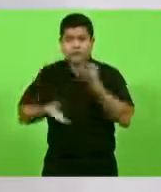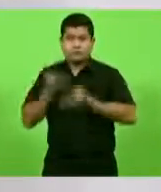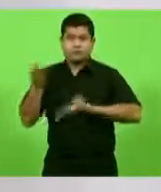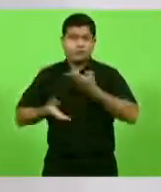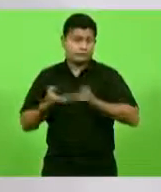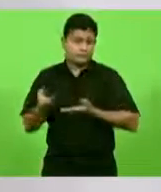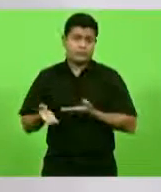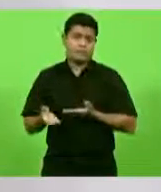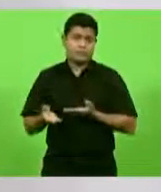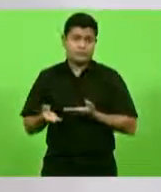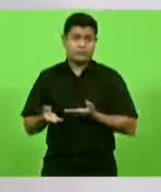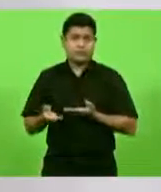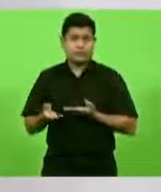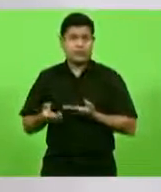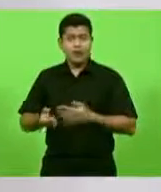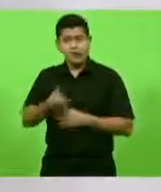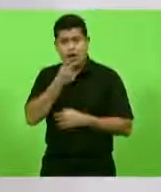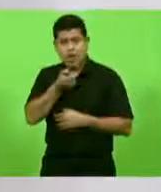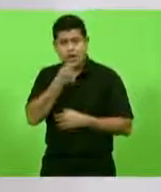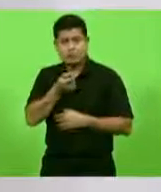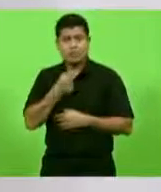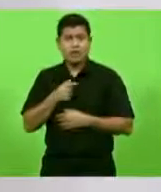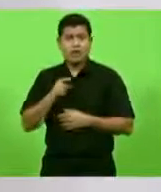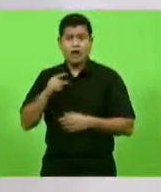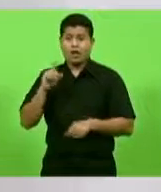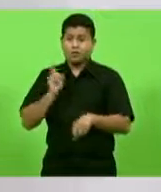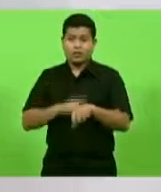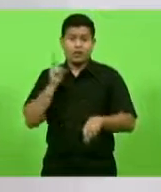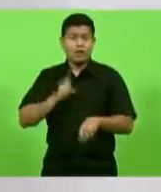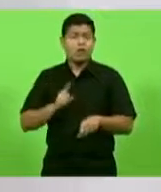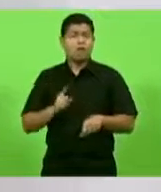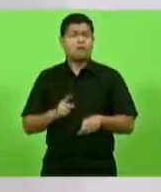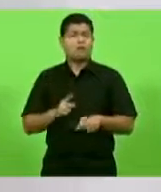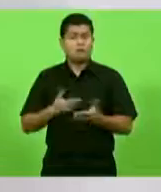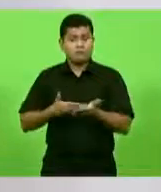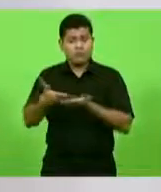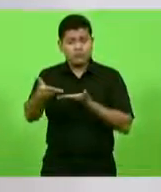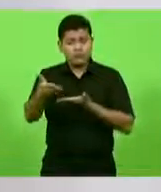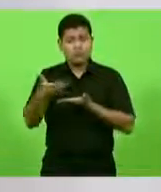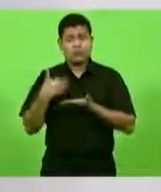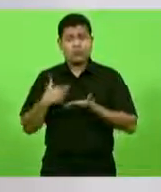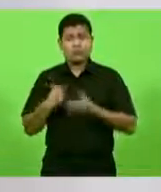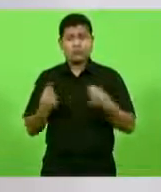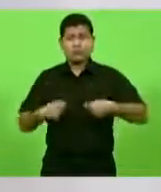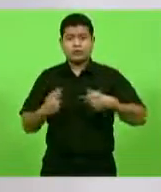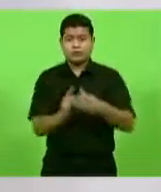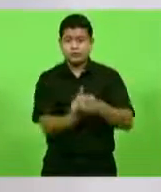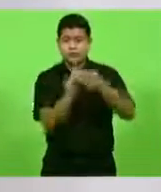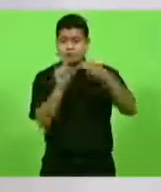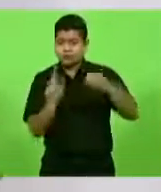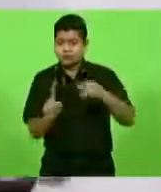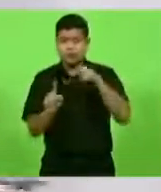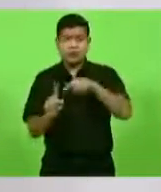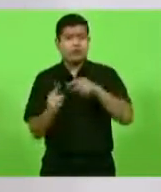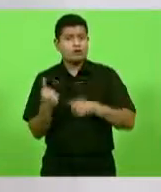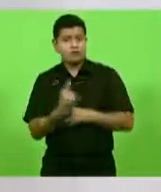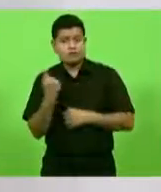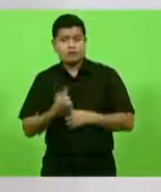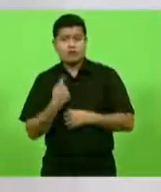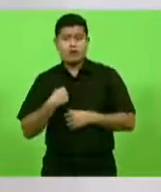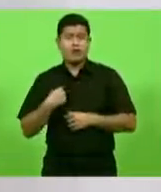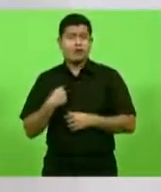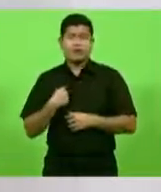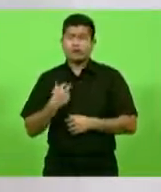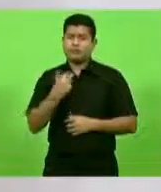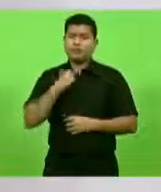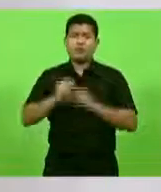ter alguma medicação, isolamento, e não pode a pessoa ficar convivendo com seus